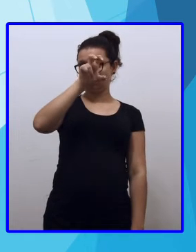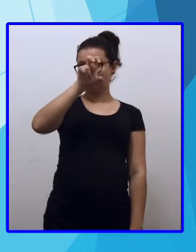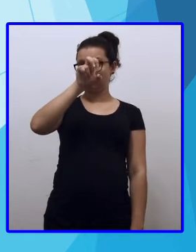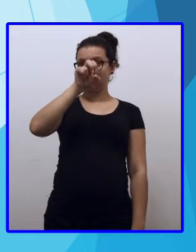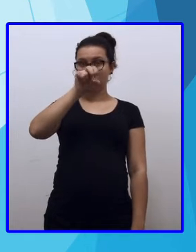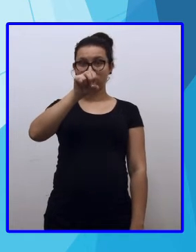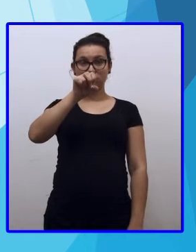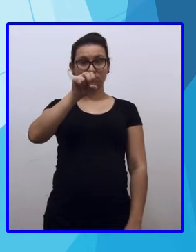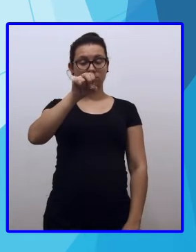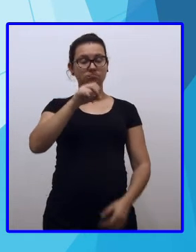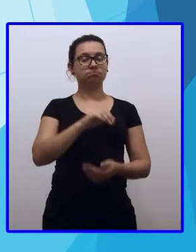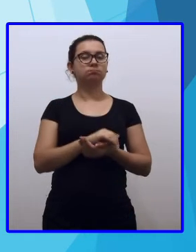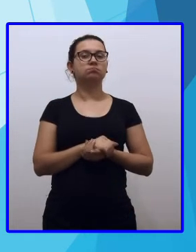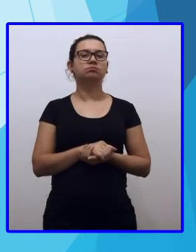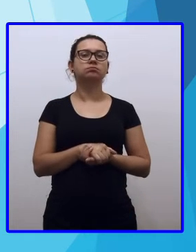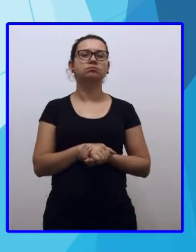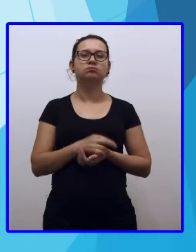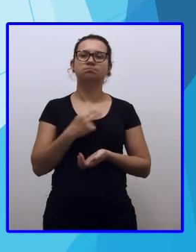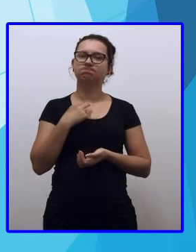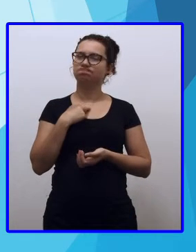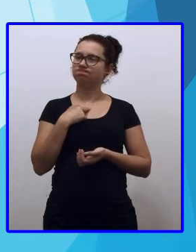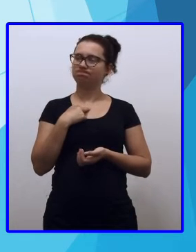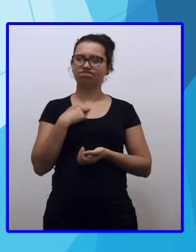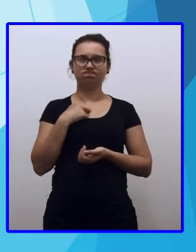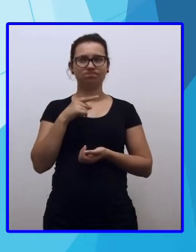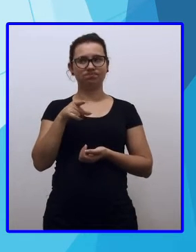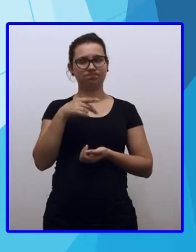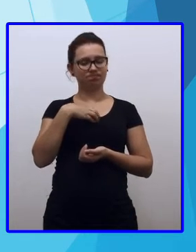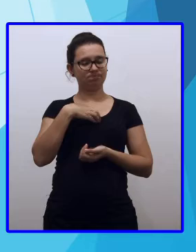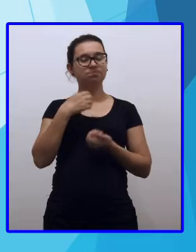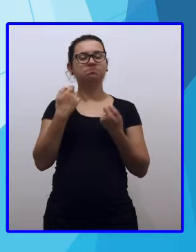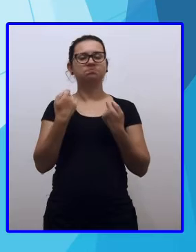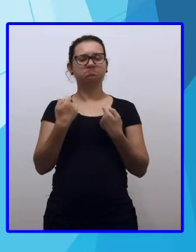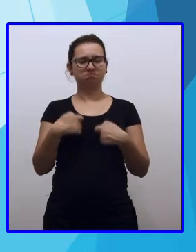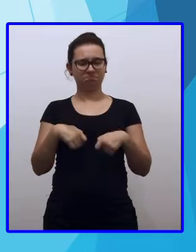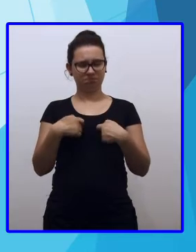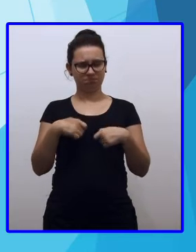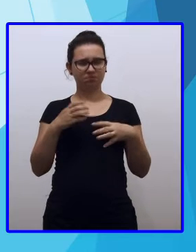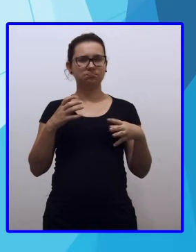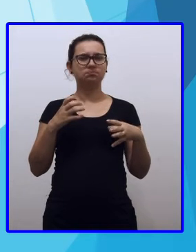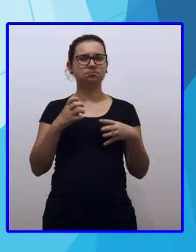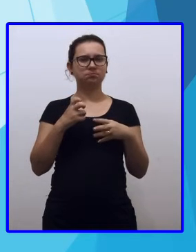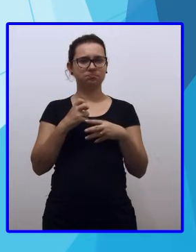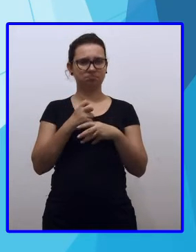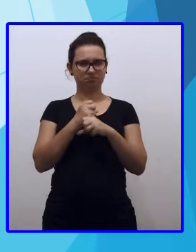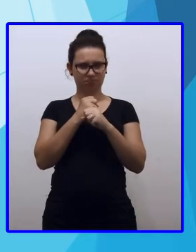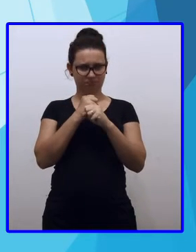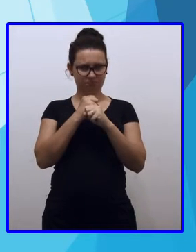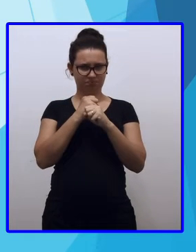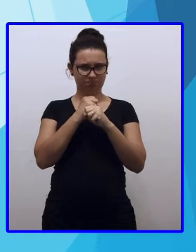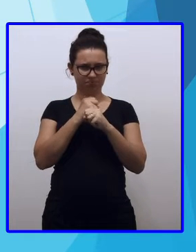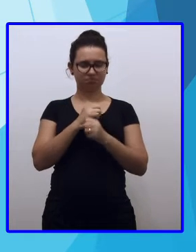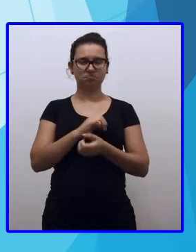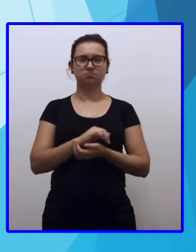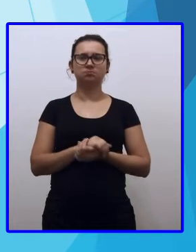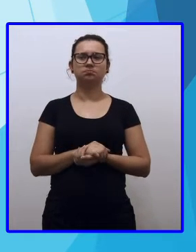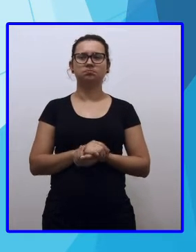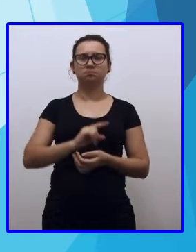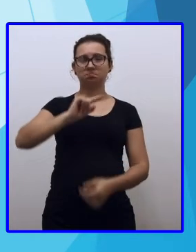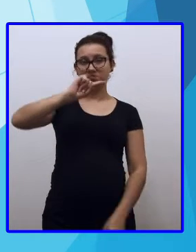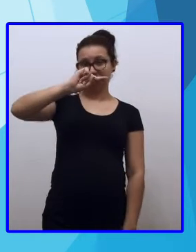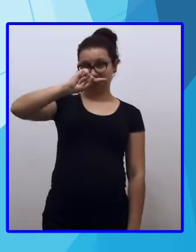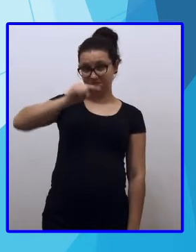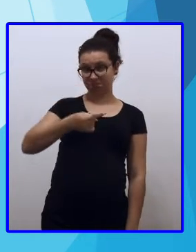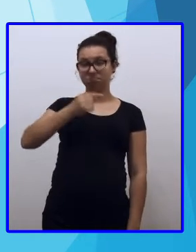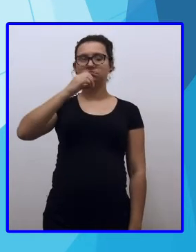Não posso trabalhar com um número desse jeito. Então, vou completar as casas decimais. Coloca,